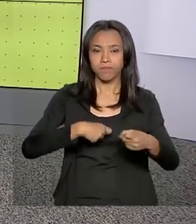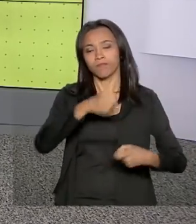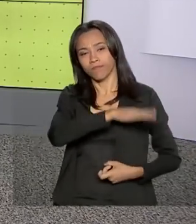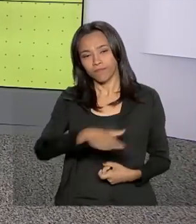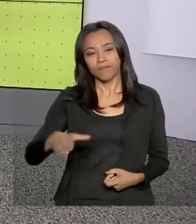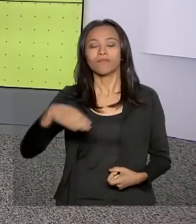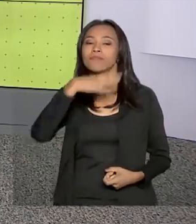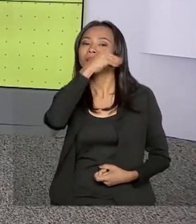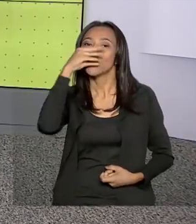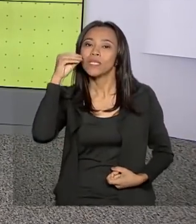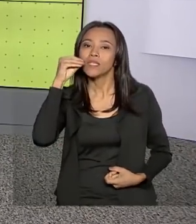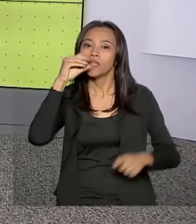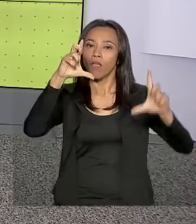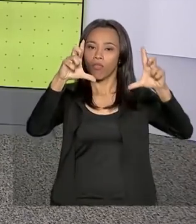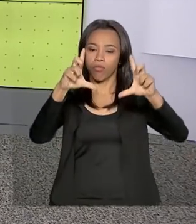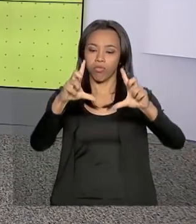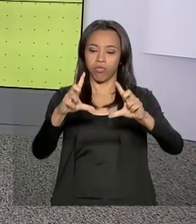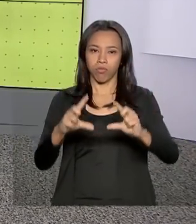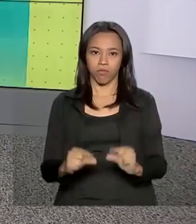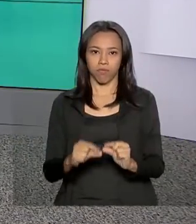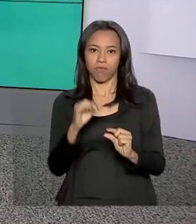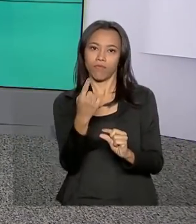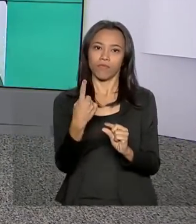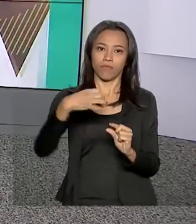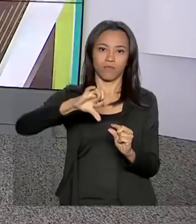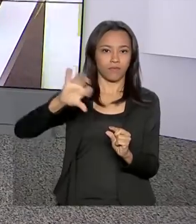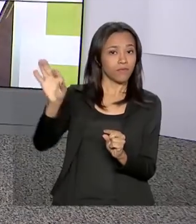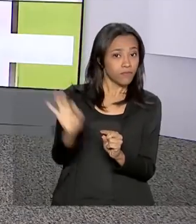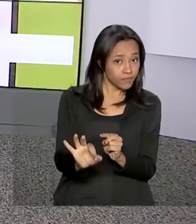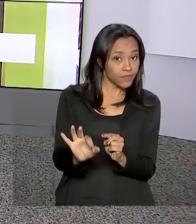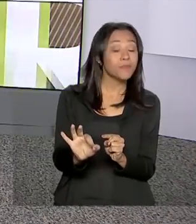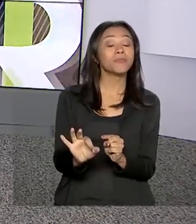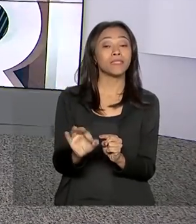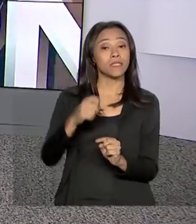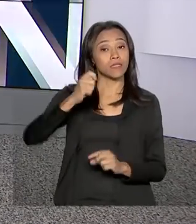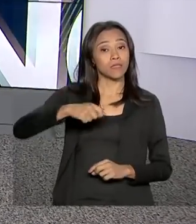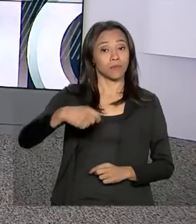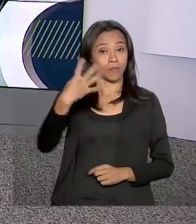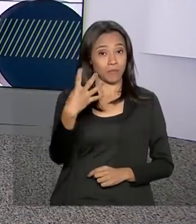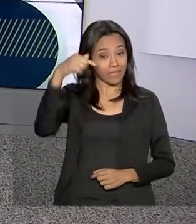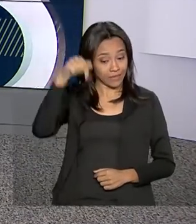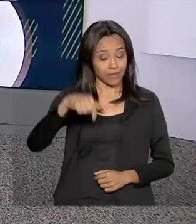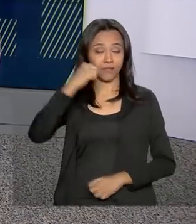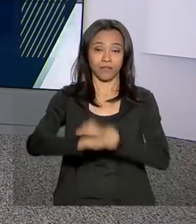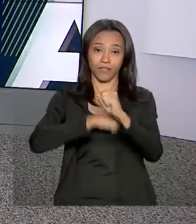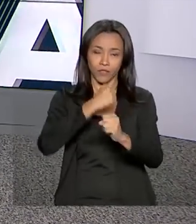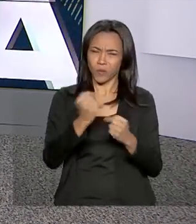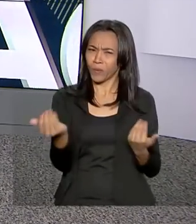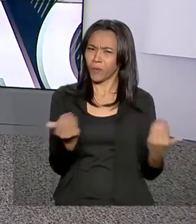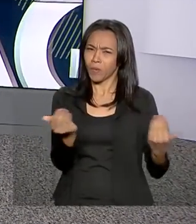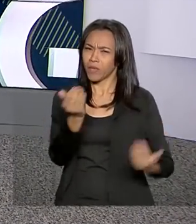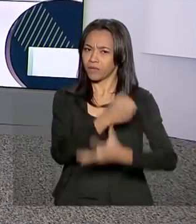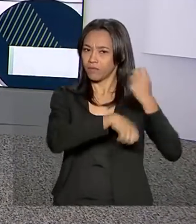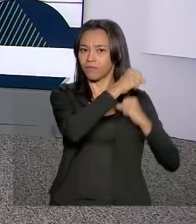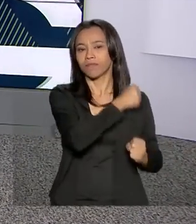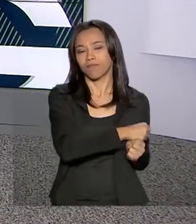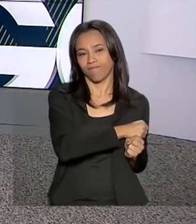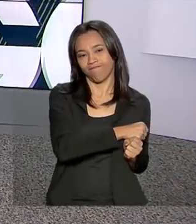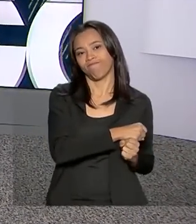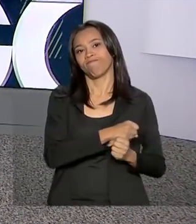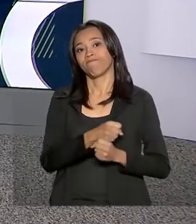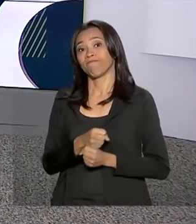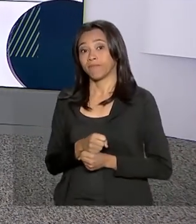e adolescentes caíram 19% nos quatro primeiros meses deste ano, em comparação com o ano passado.